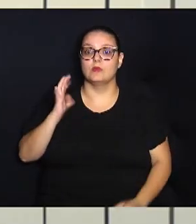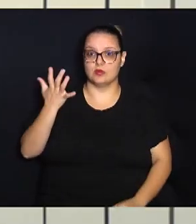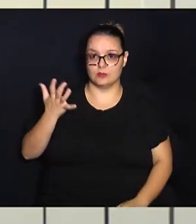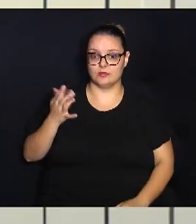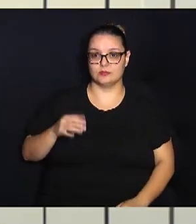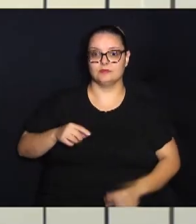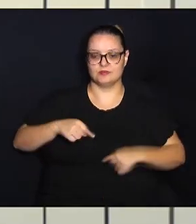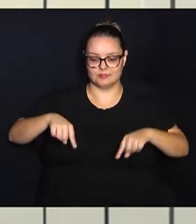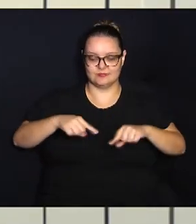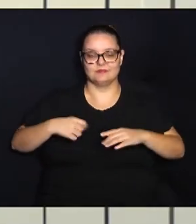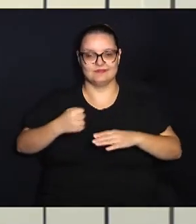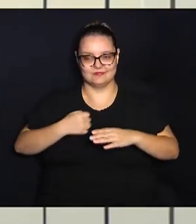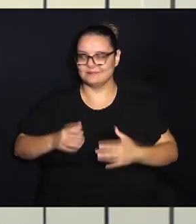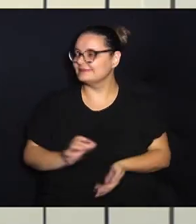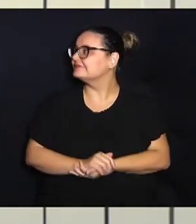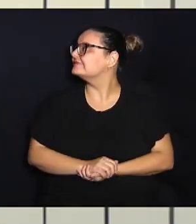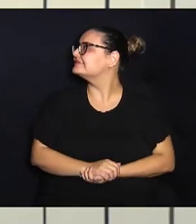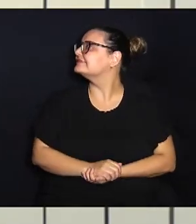Refeitório da Casa de Leis.